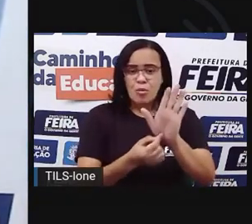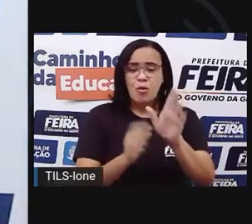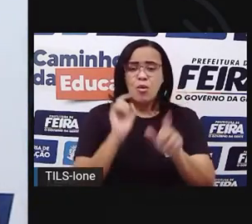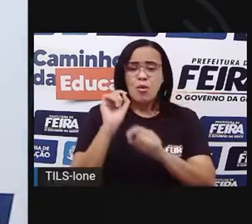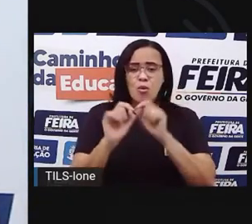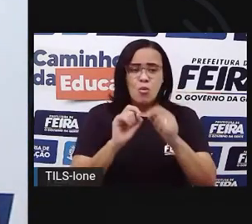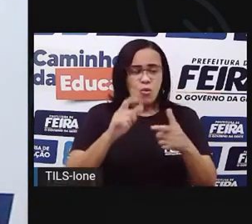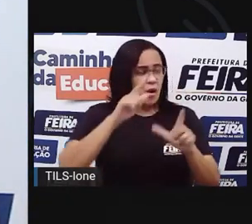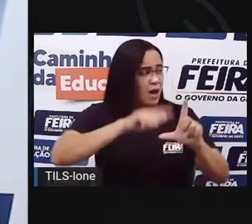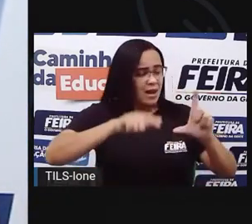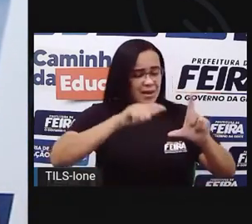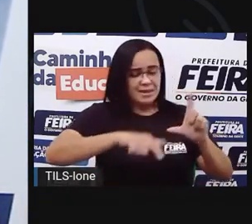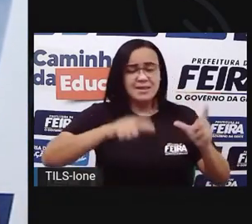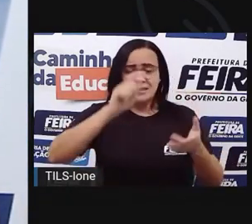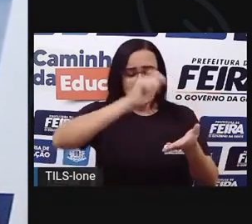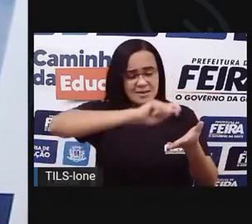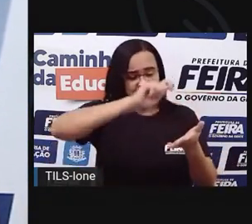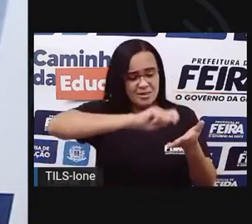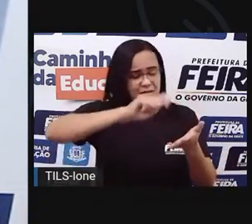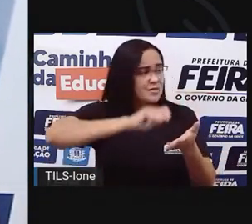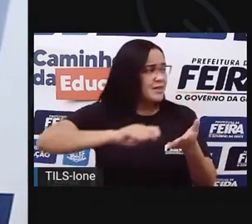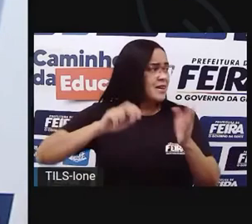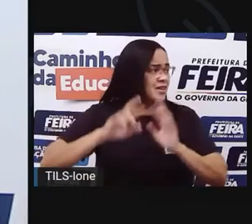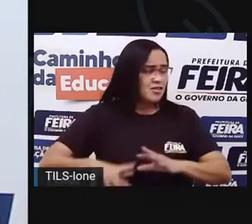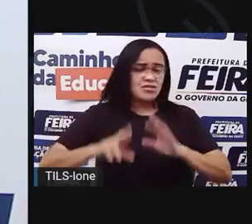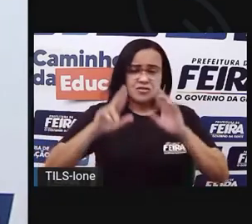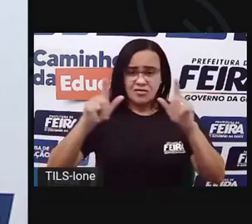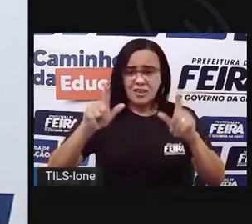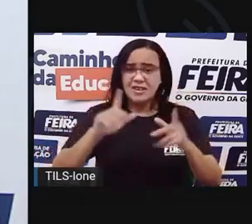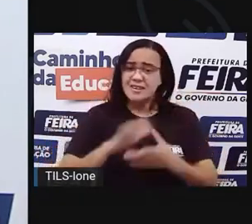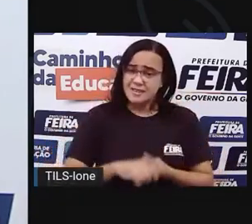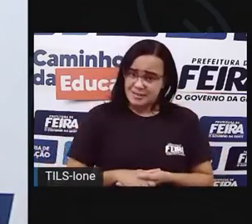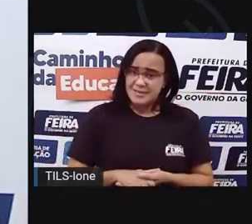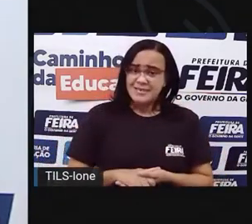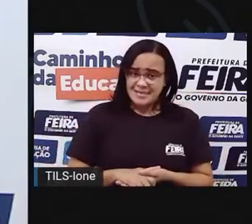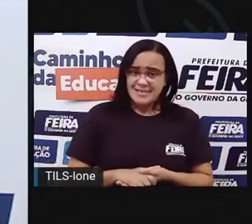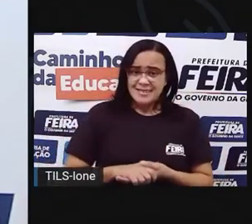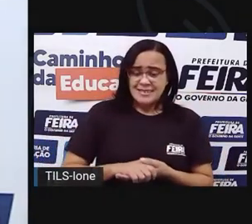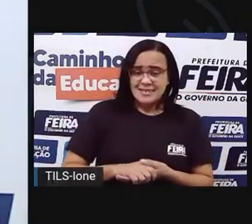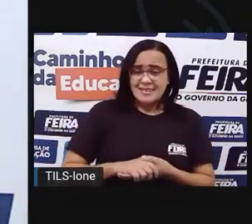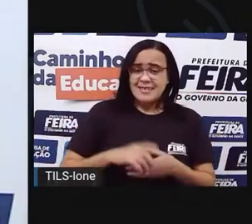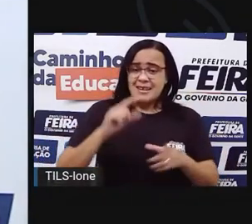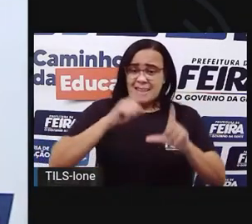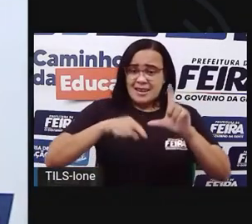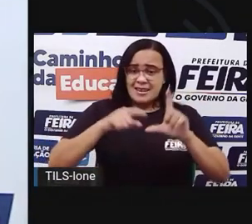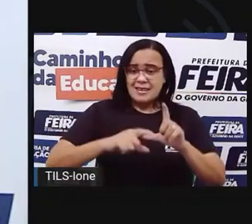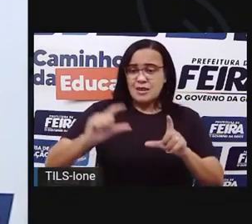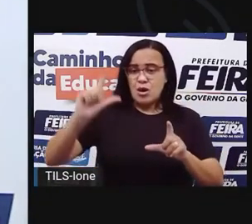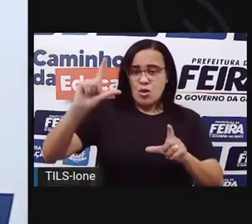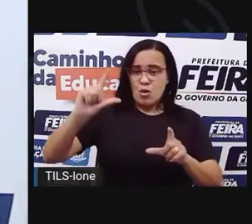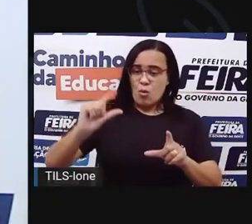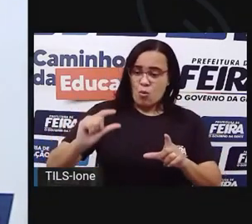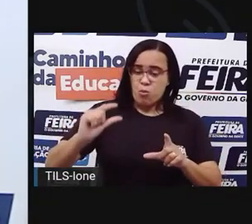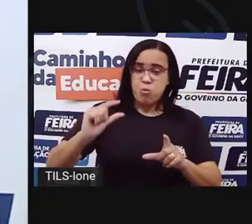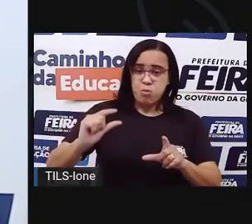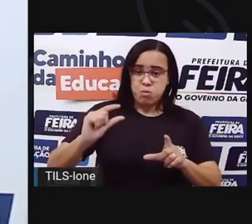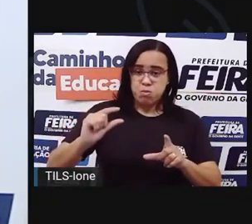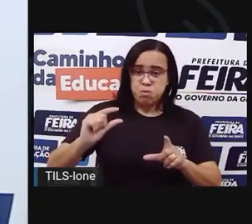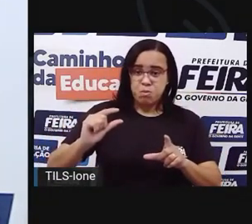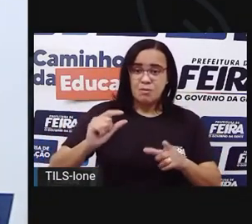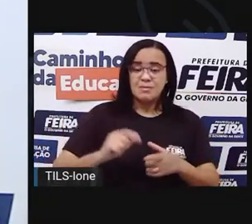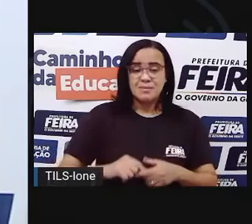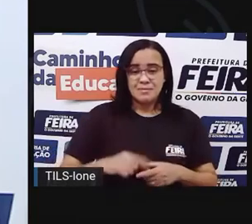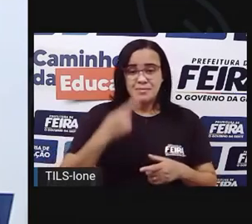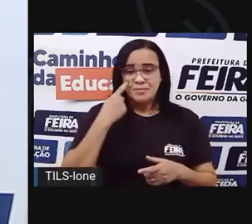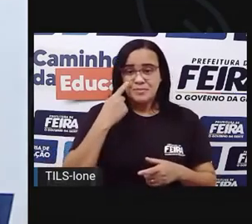escrita, está vendo? Olha como é está escrito caminhão, umas letras mais gordinhas, notaram? Deixa eu pegar outra aqui, olha aqui,